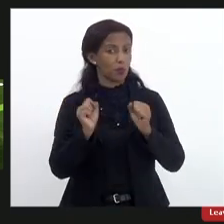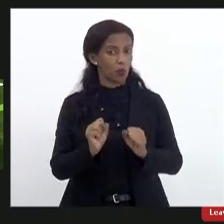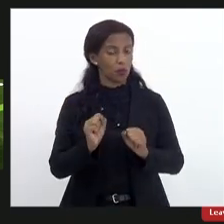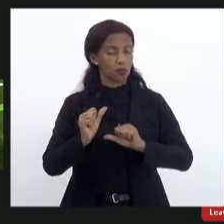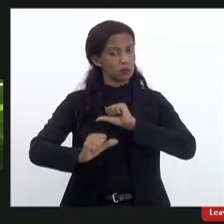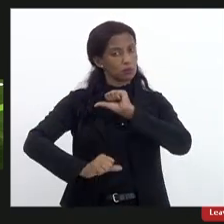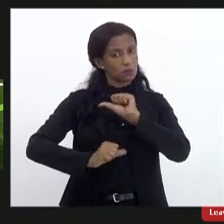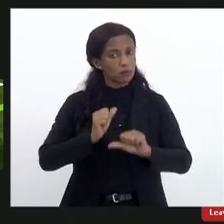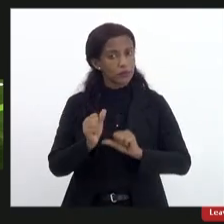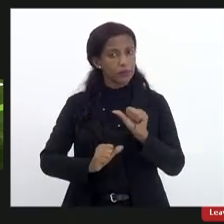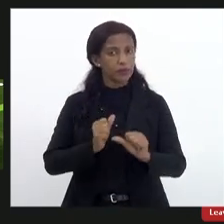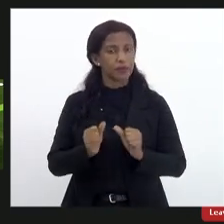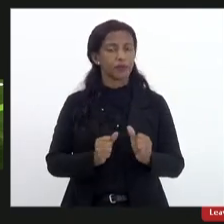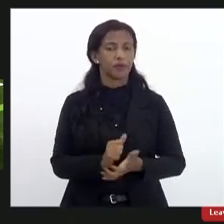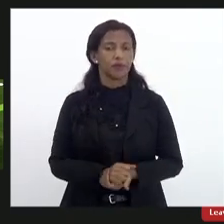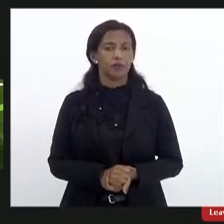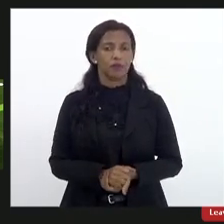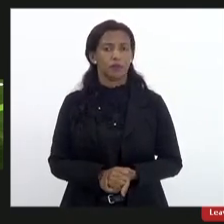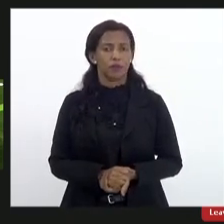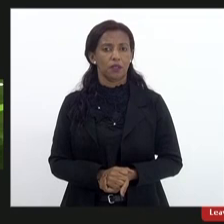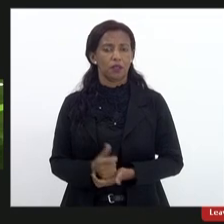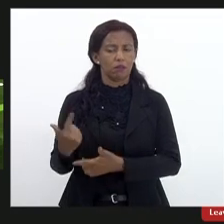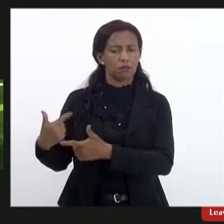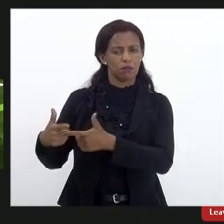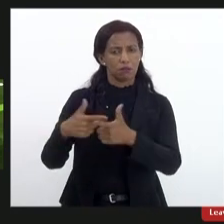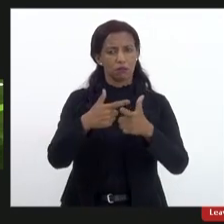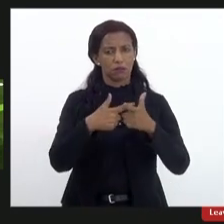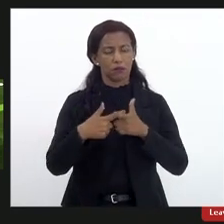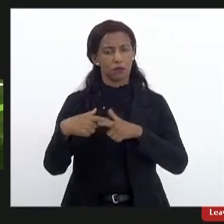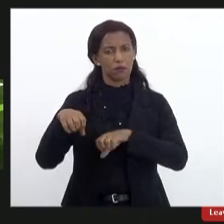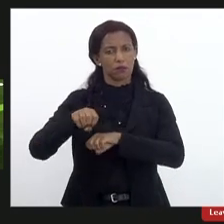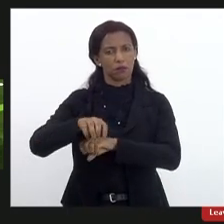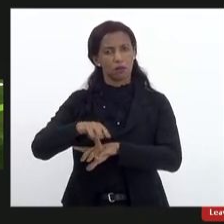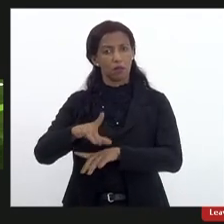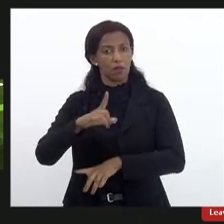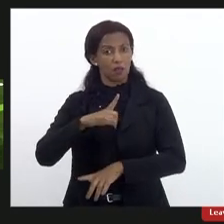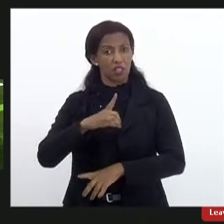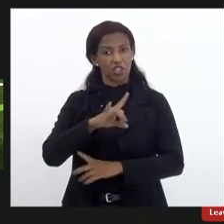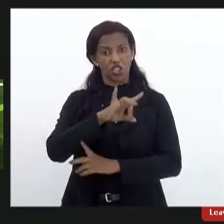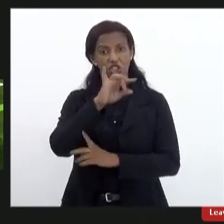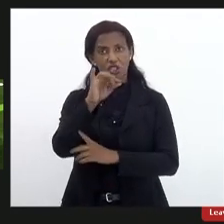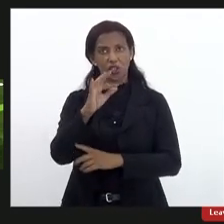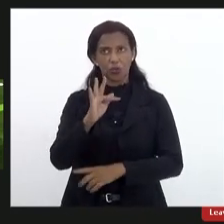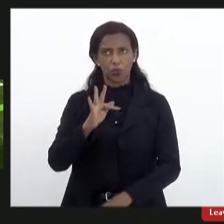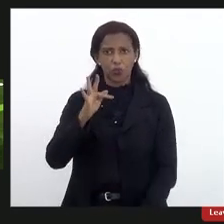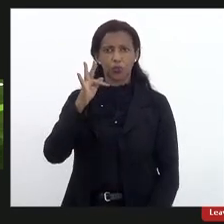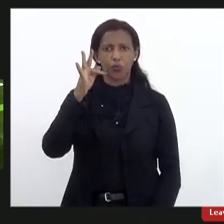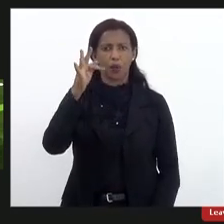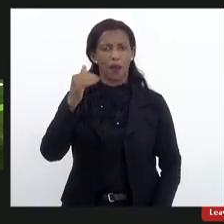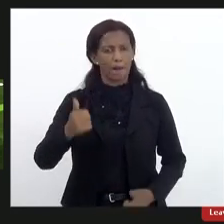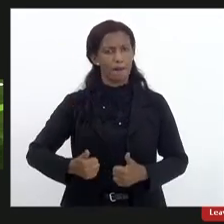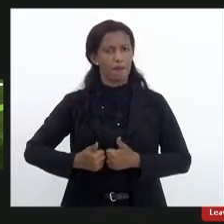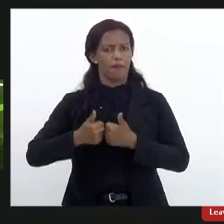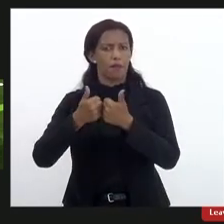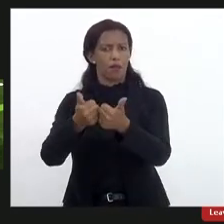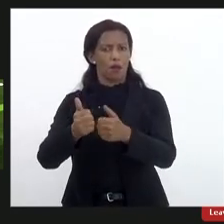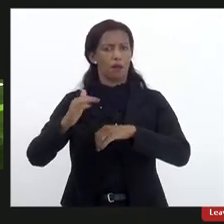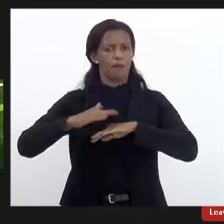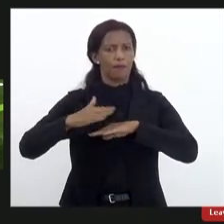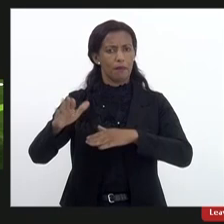essa situação na educação, para que possamos ter dias melhores, com mais investimentos,